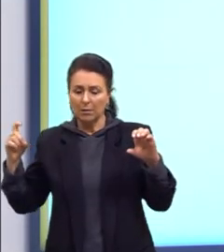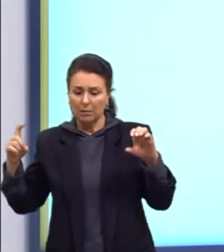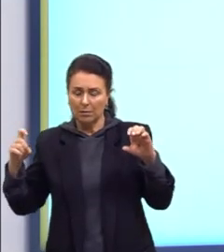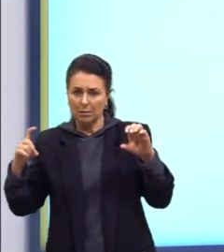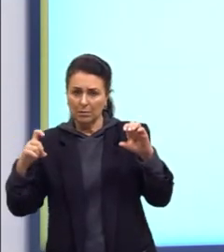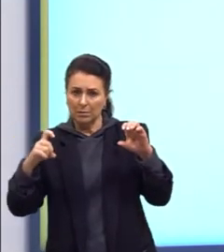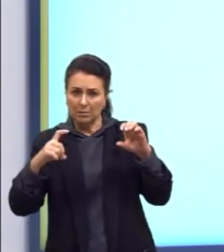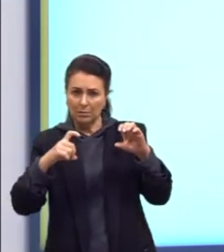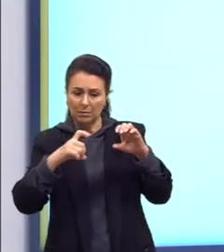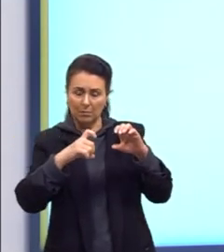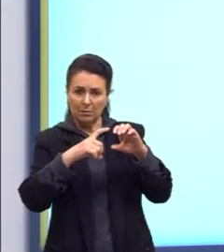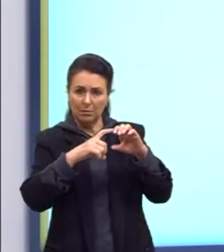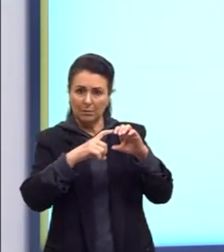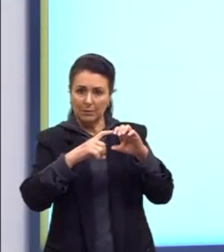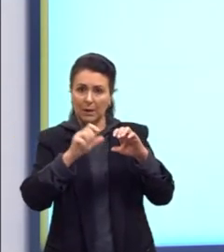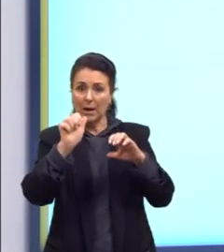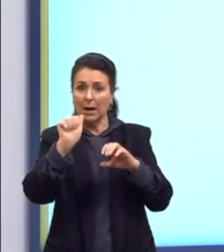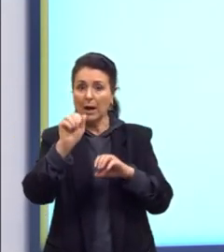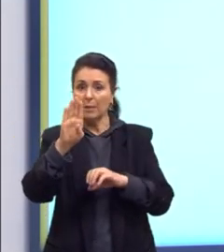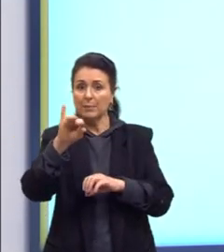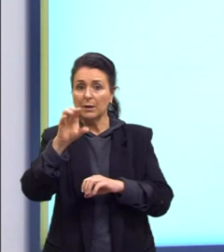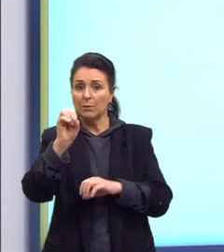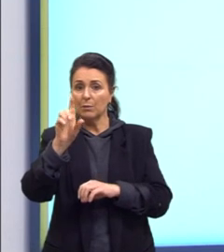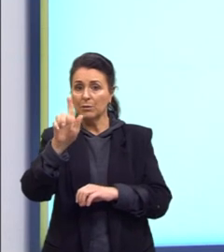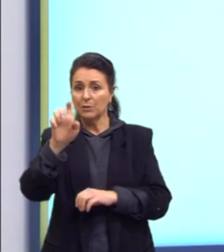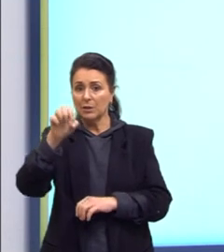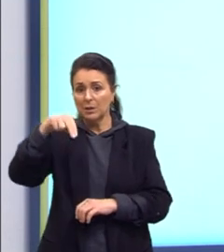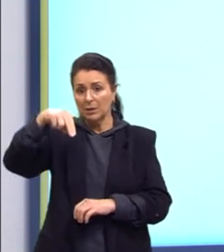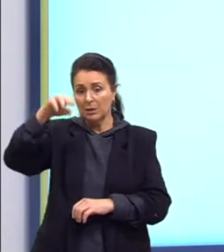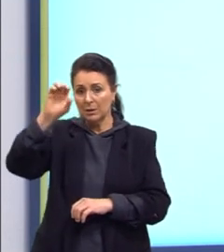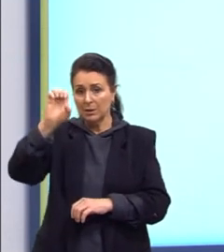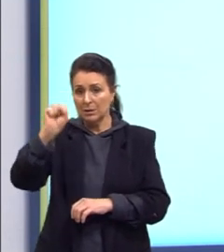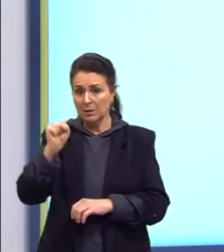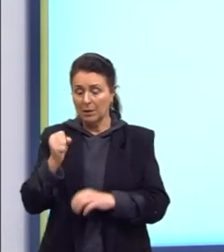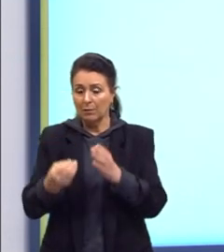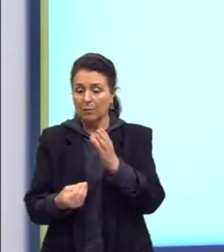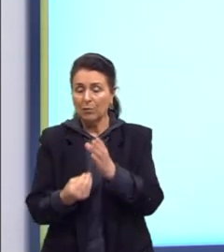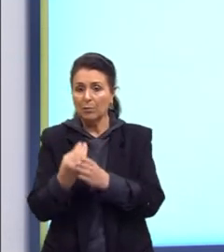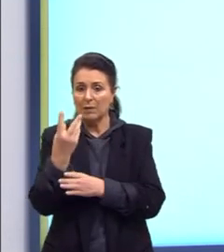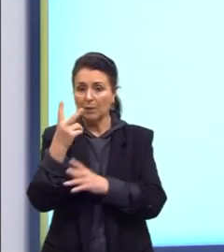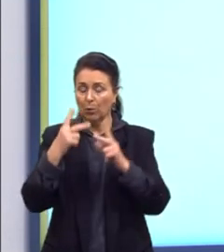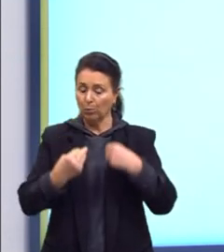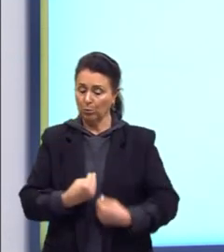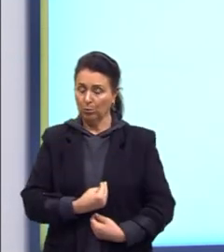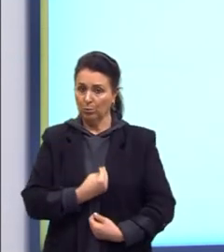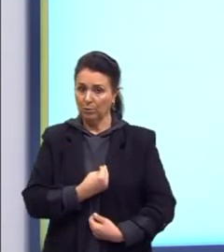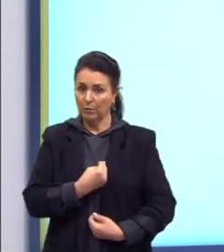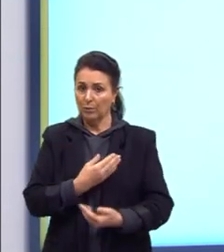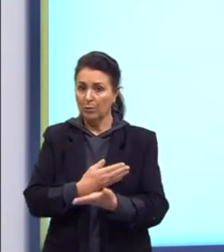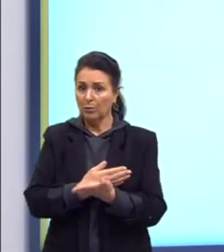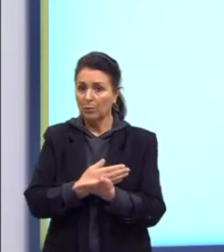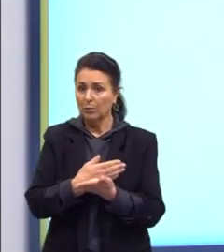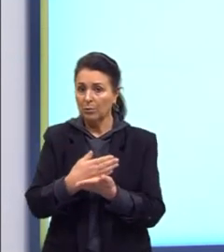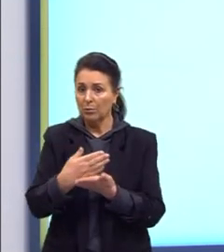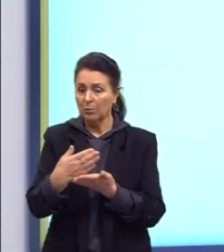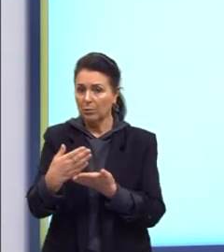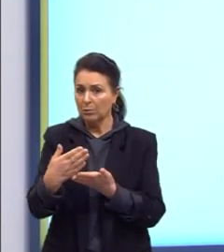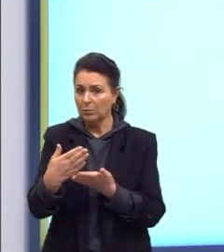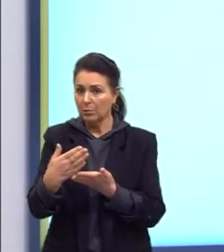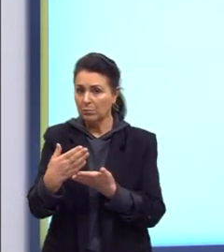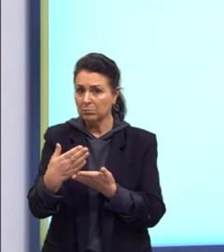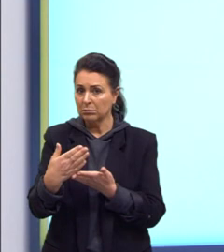biogênese, a formação, então, dos seres vivos se deu através de